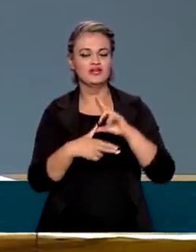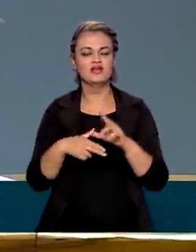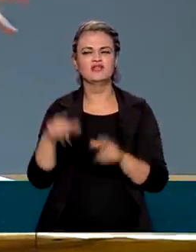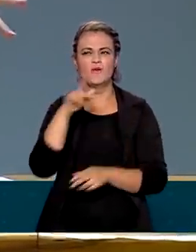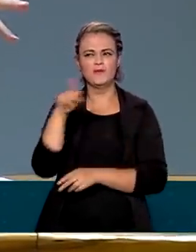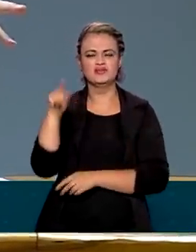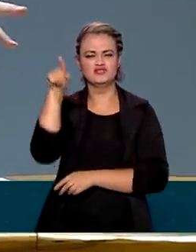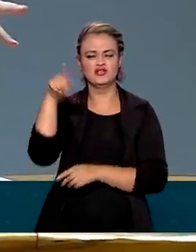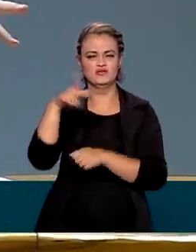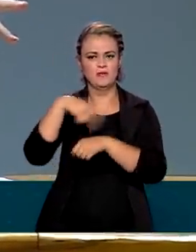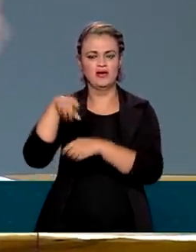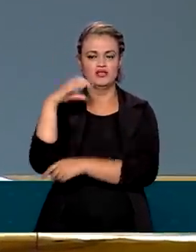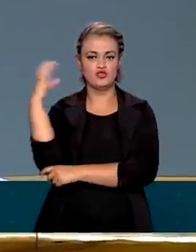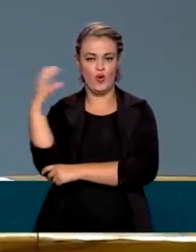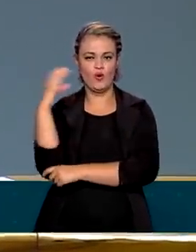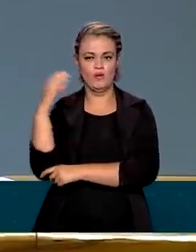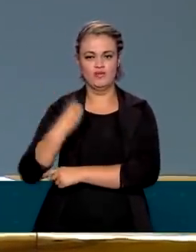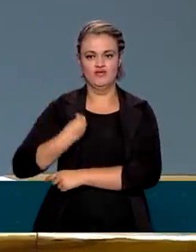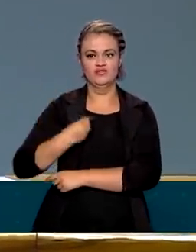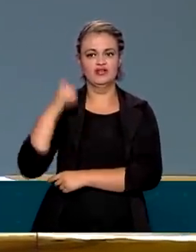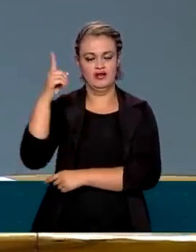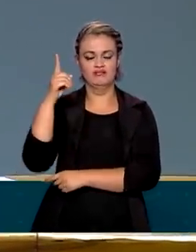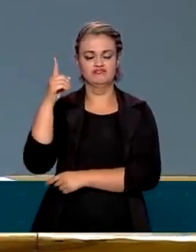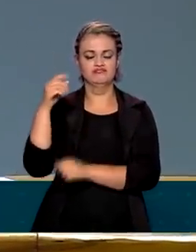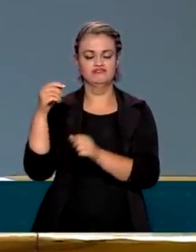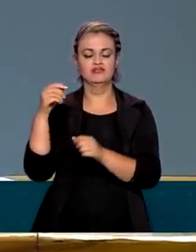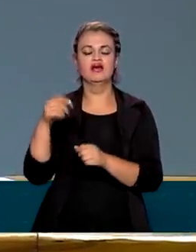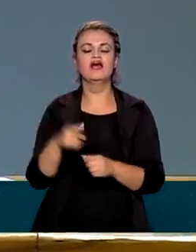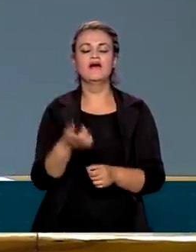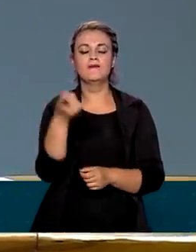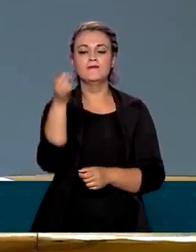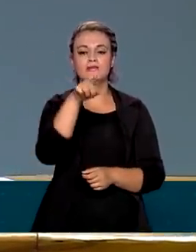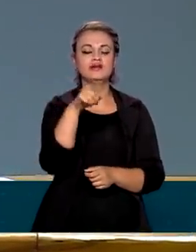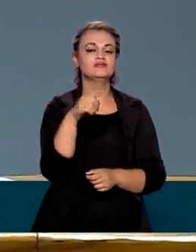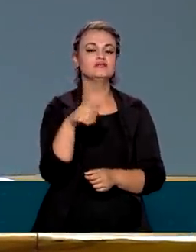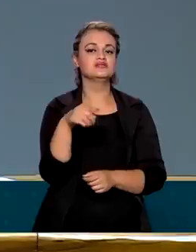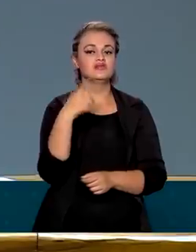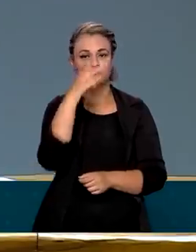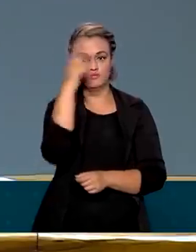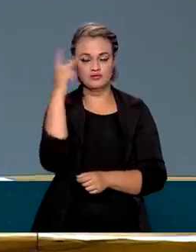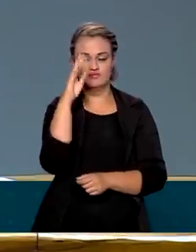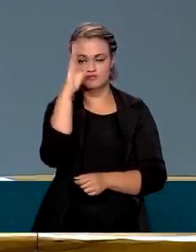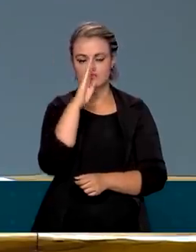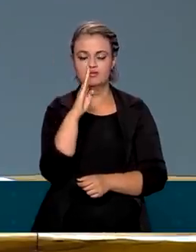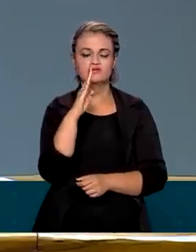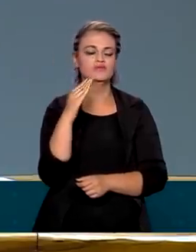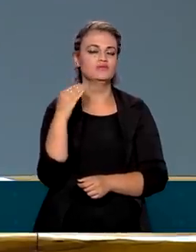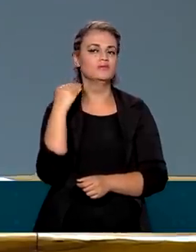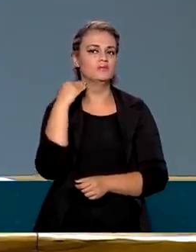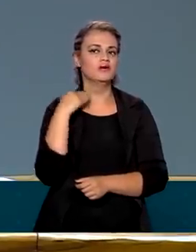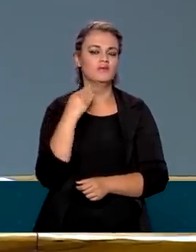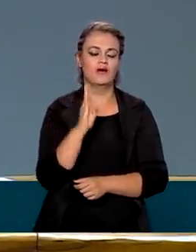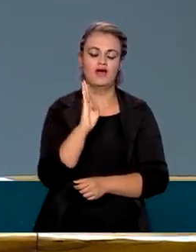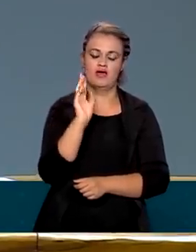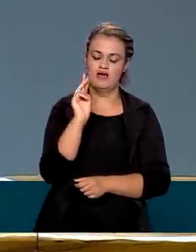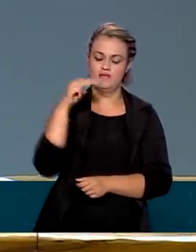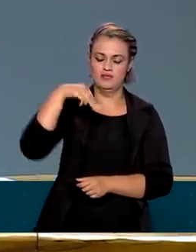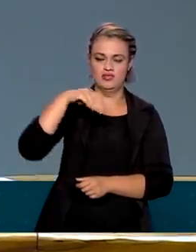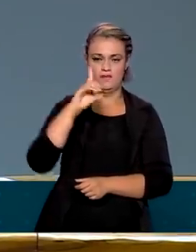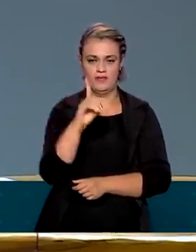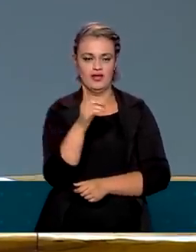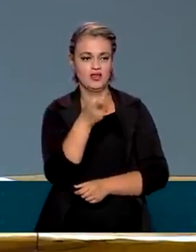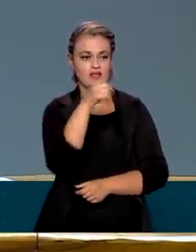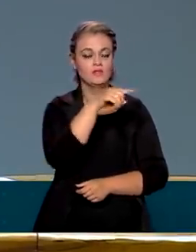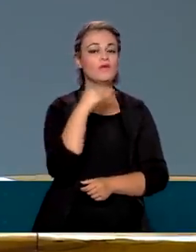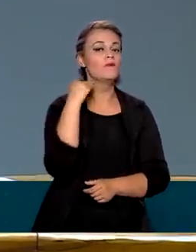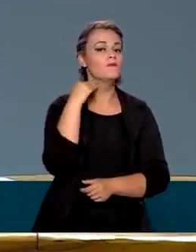colombiano que nós apoiamos, temos um brasileiro na presidência do NDB, que é o Banco dos Brics, estamos conversando também com o